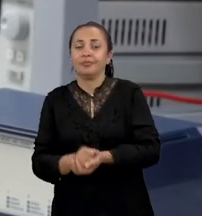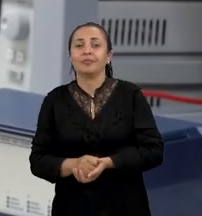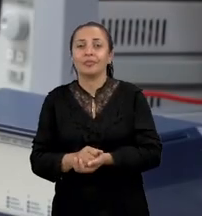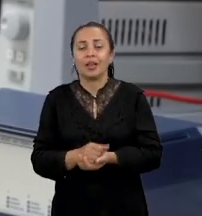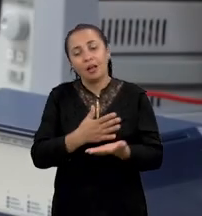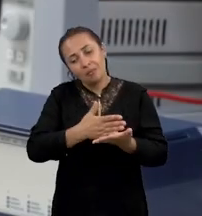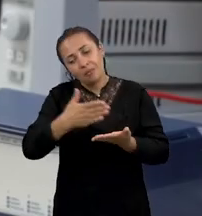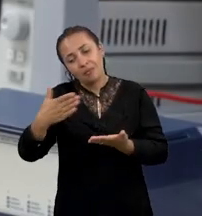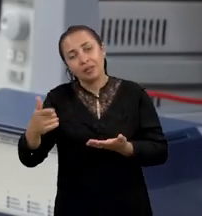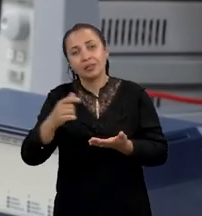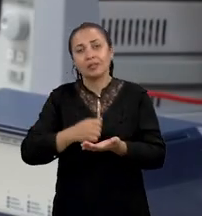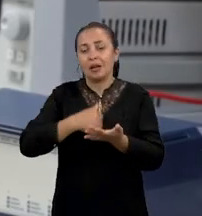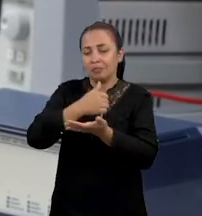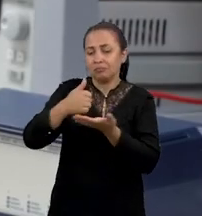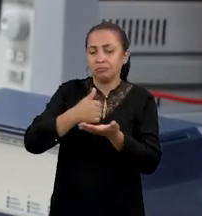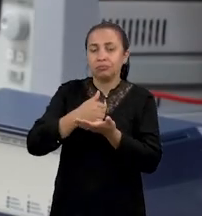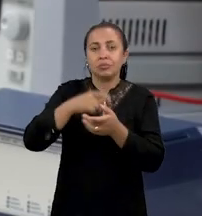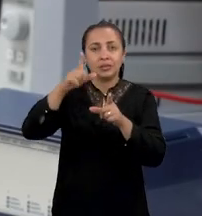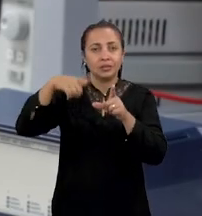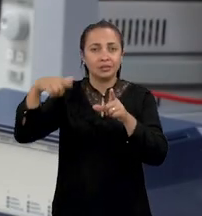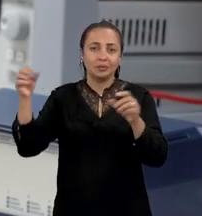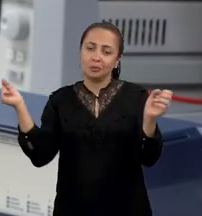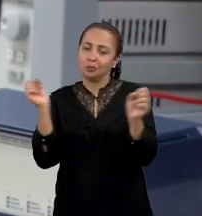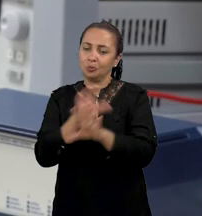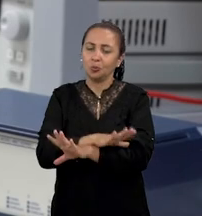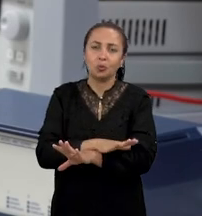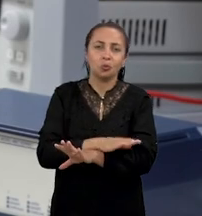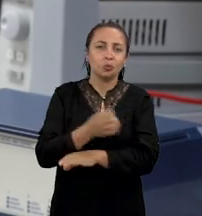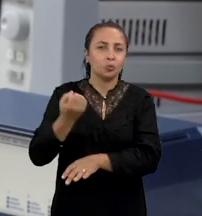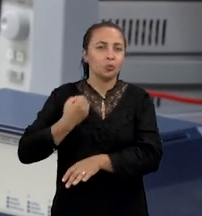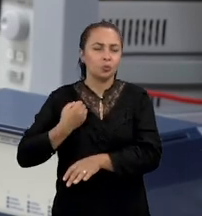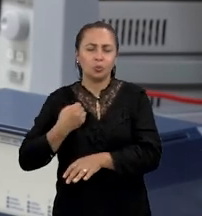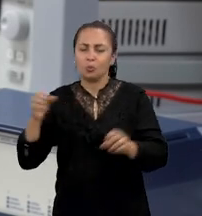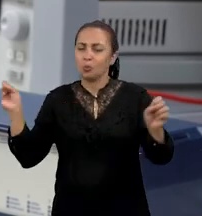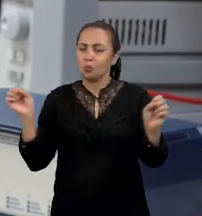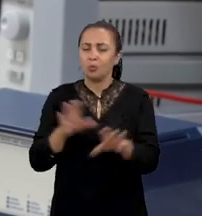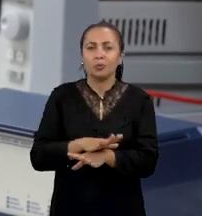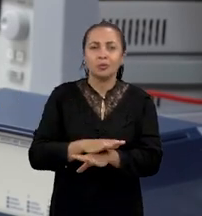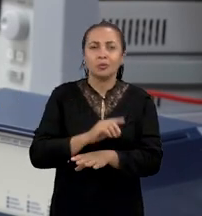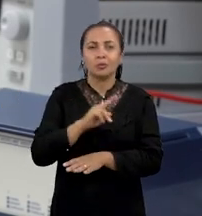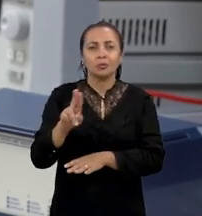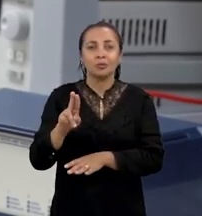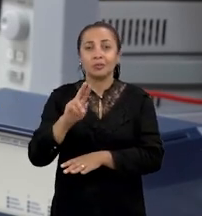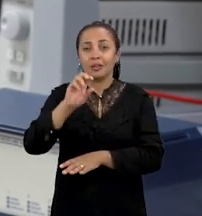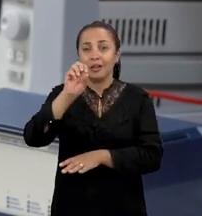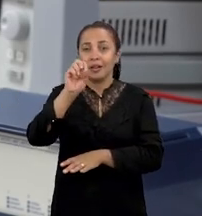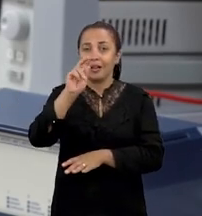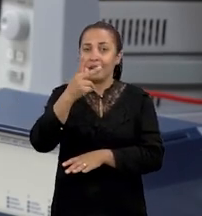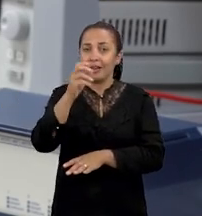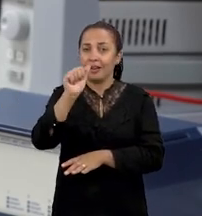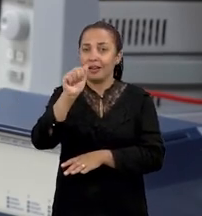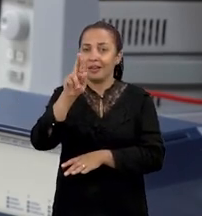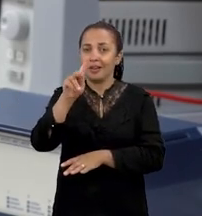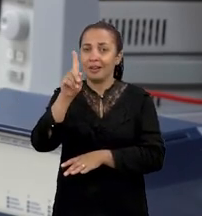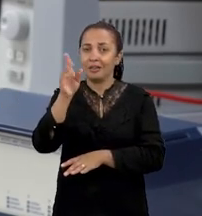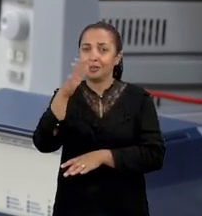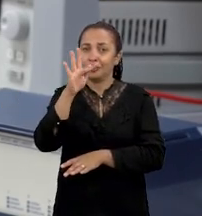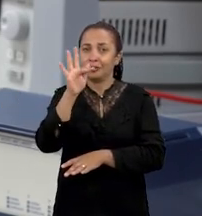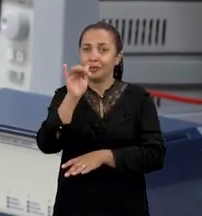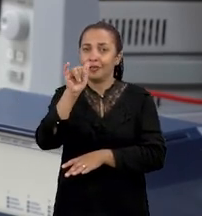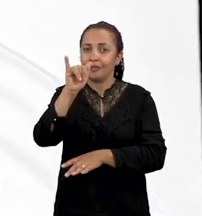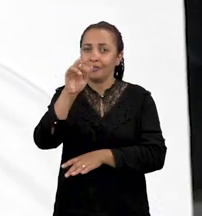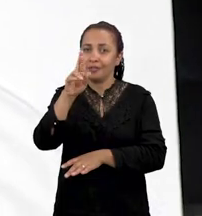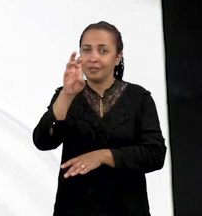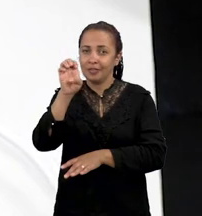Então, a partir daí, com a base de dados pronta, com o algoritmo pronto, que a gente chamou de AdFire Smoke, esse é o nome do